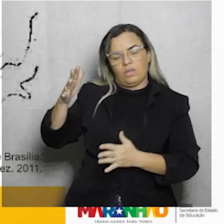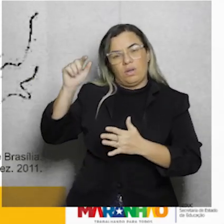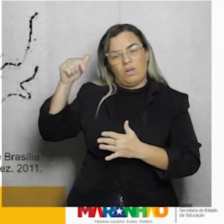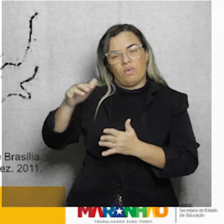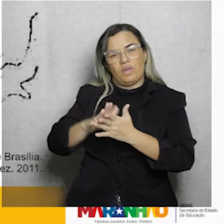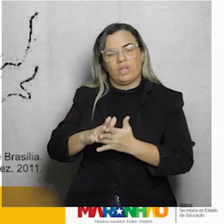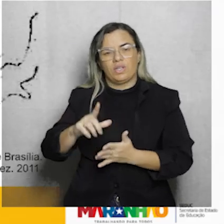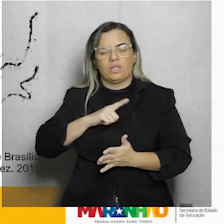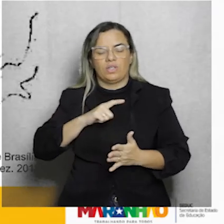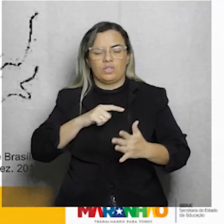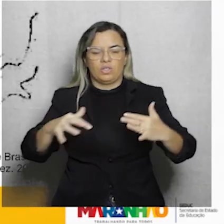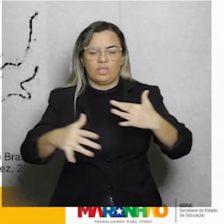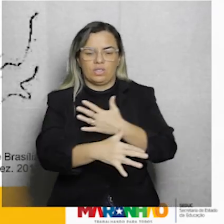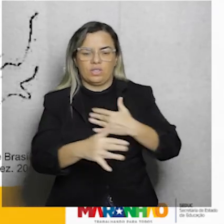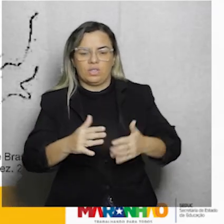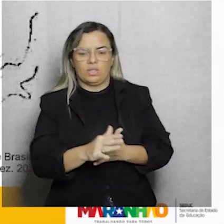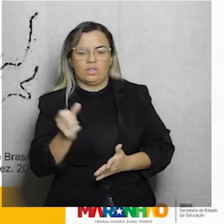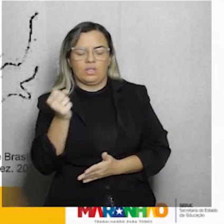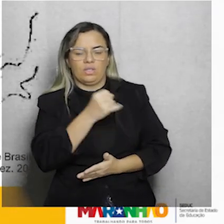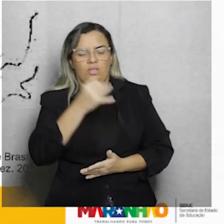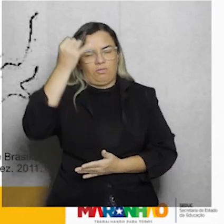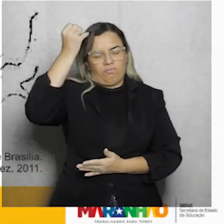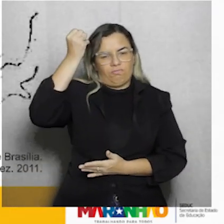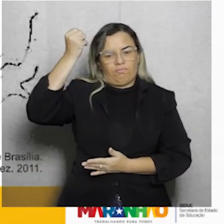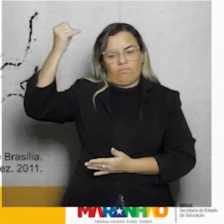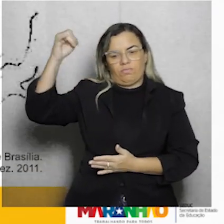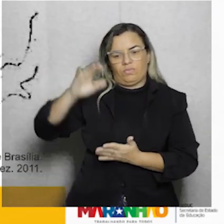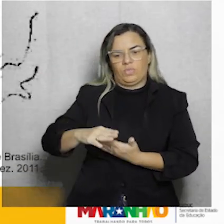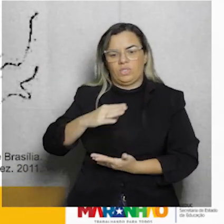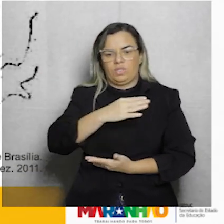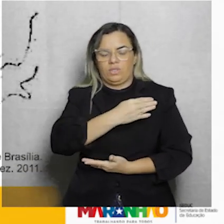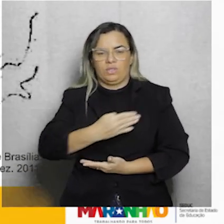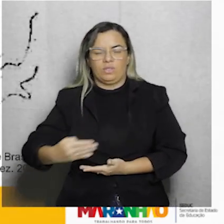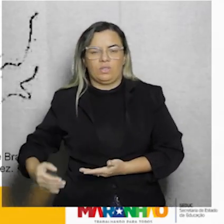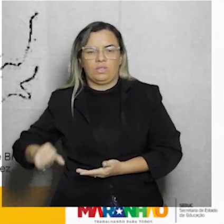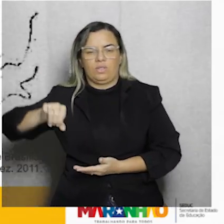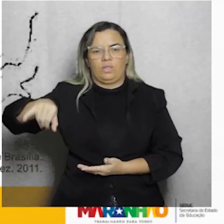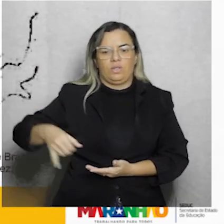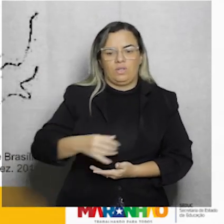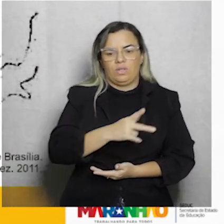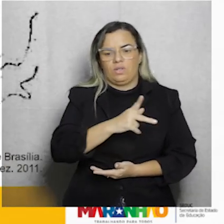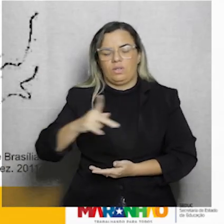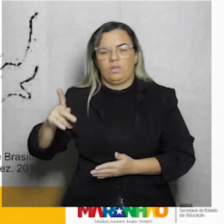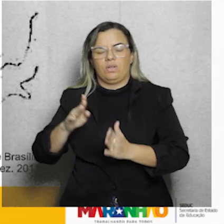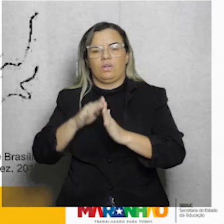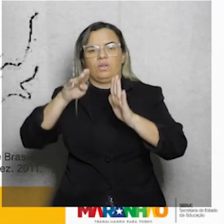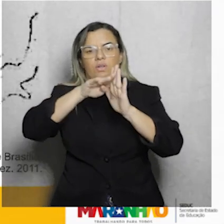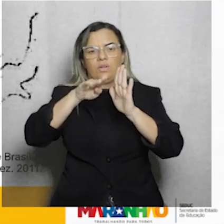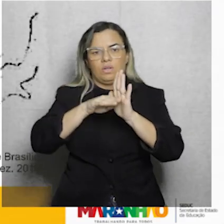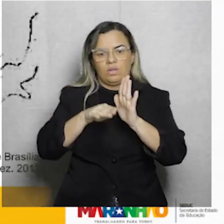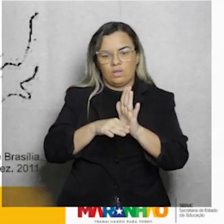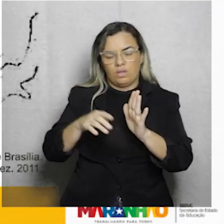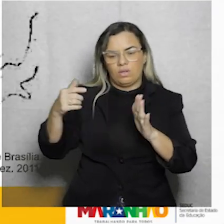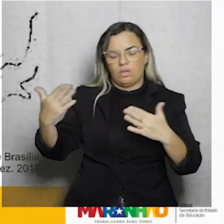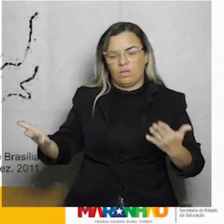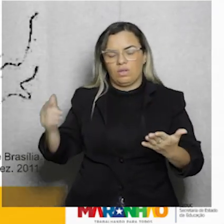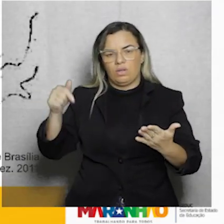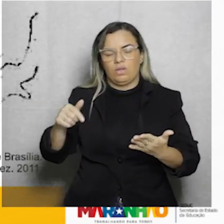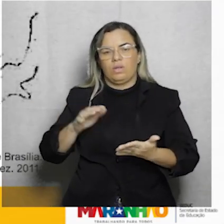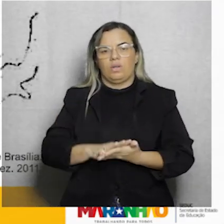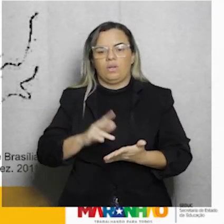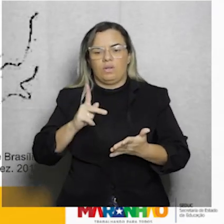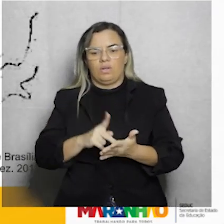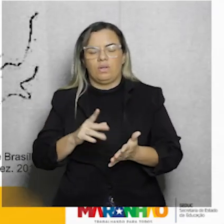urbanismo moderno, com as ideias do desenvolvimentismo no plano de metas de JK. Então, prova que